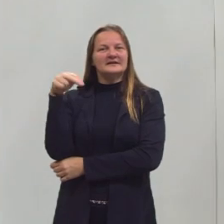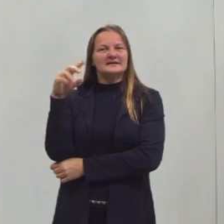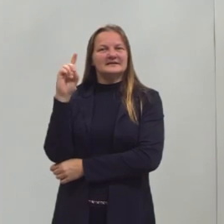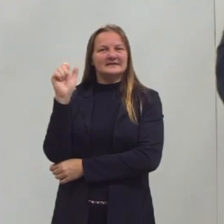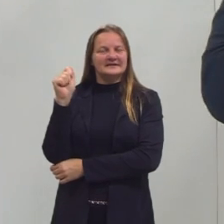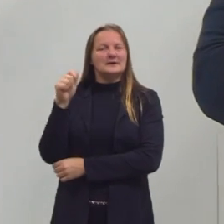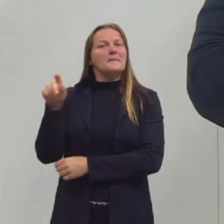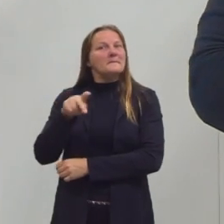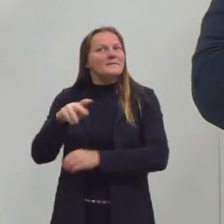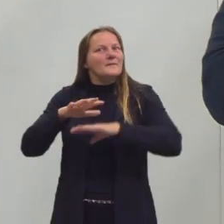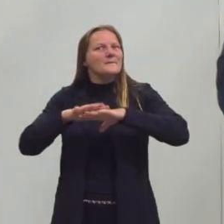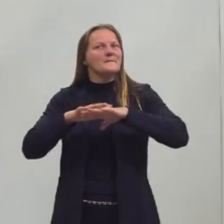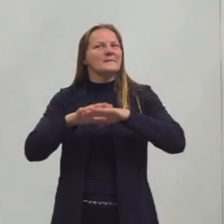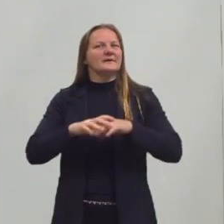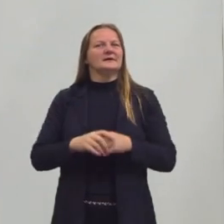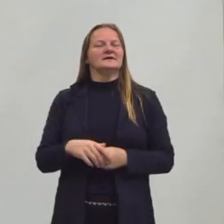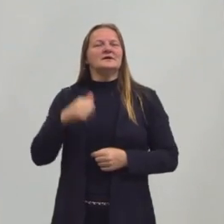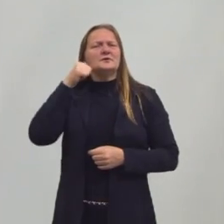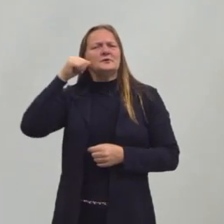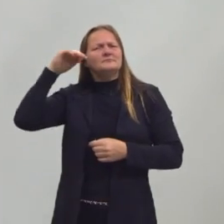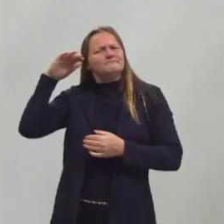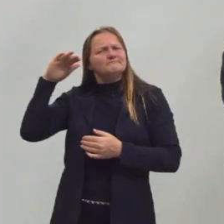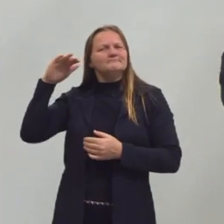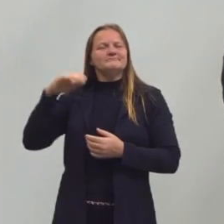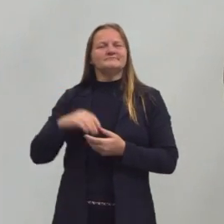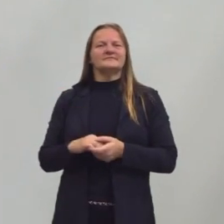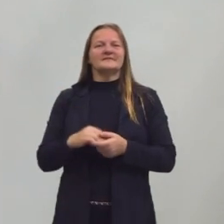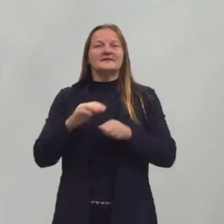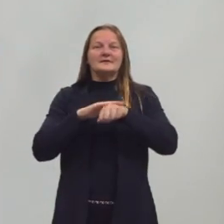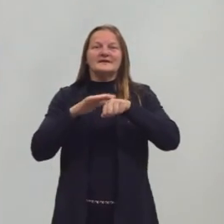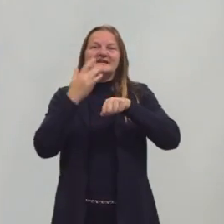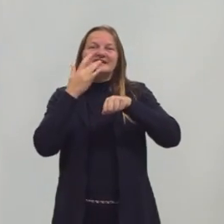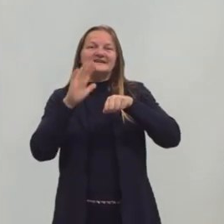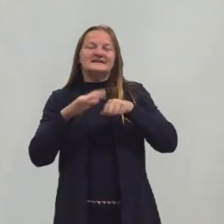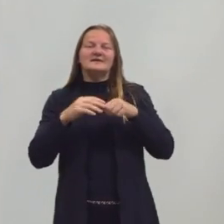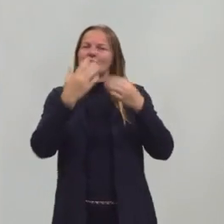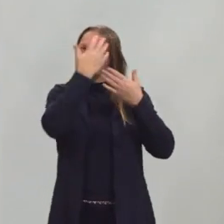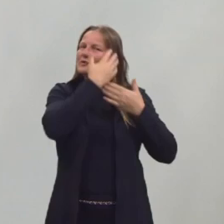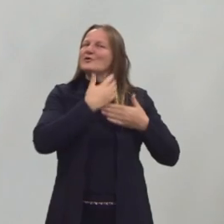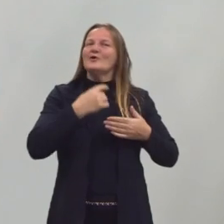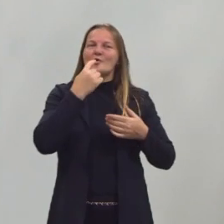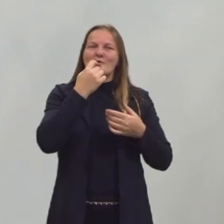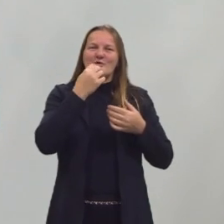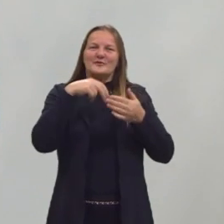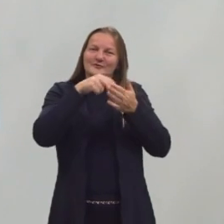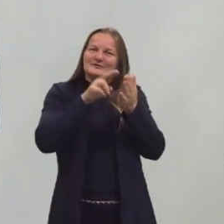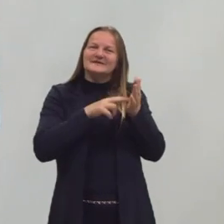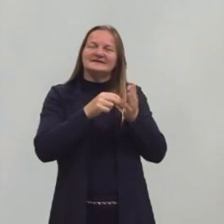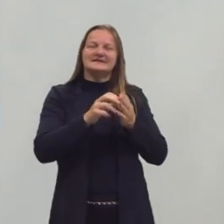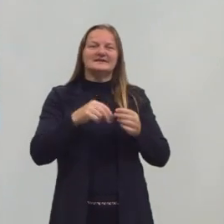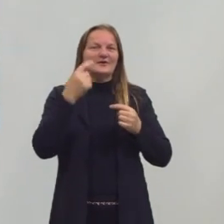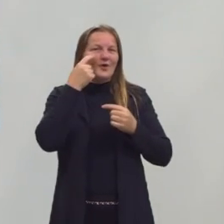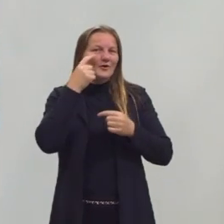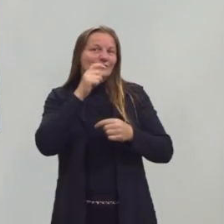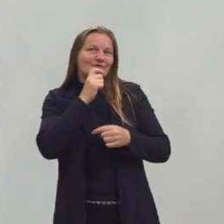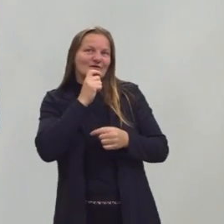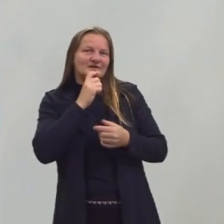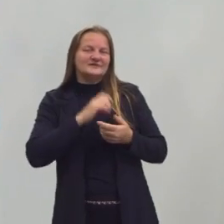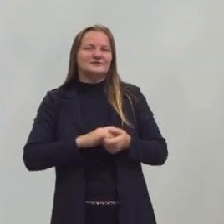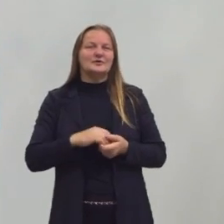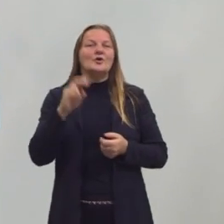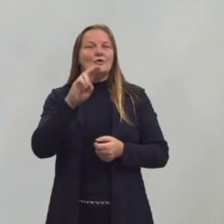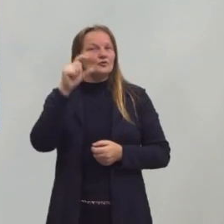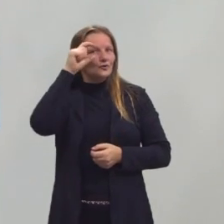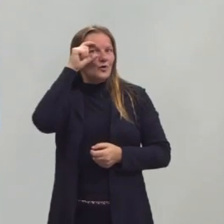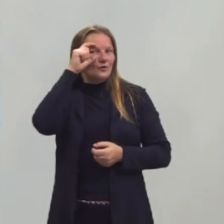matemática, tenho baixa estatura, pele branca, os cabelos no tom avermelhado, olhos verdes, uso